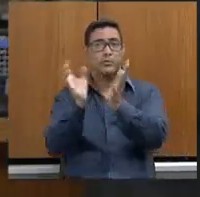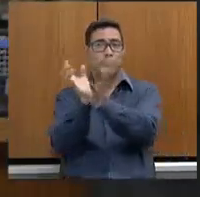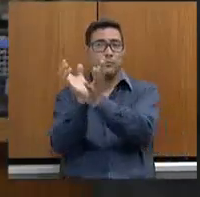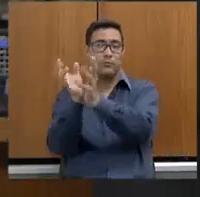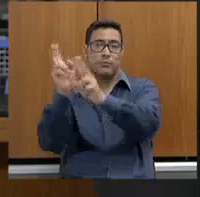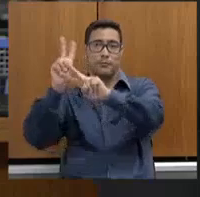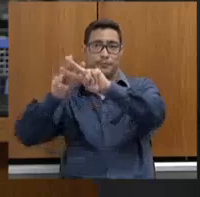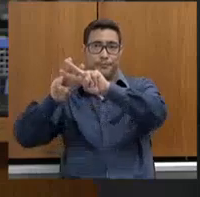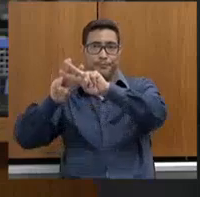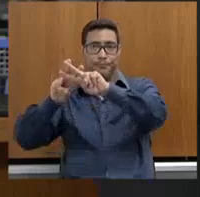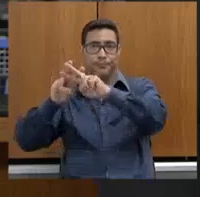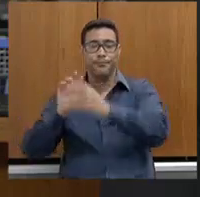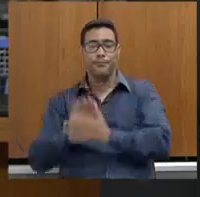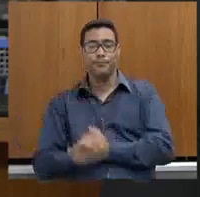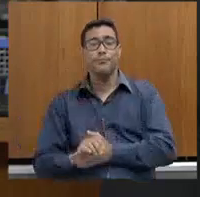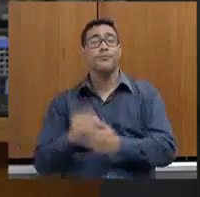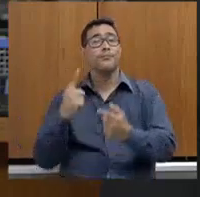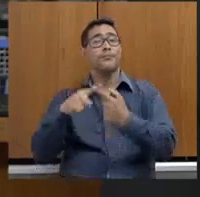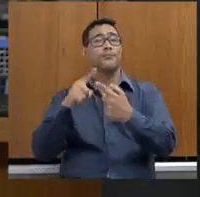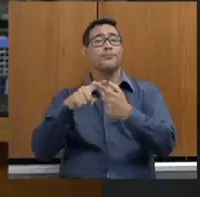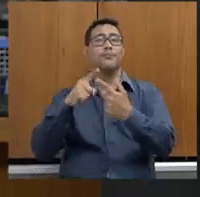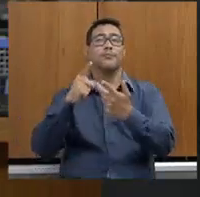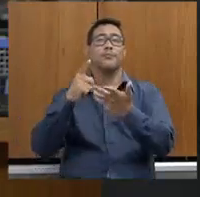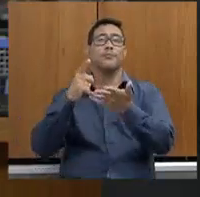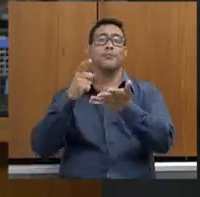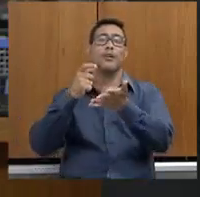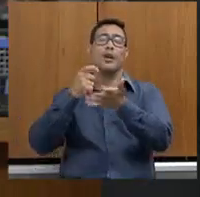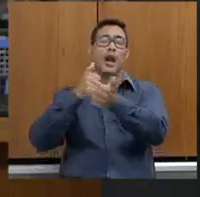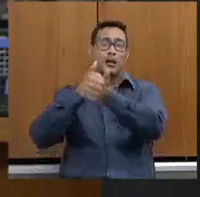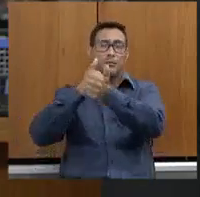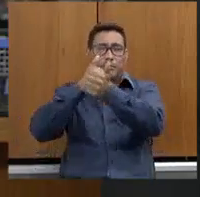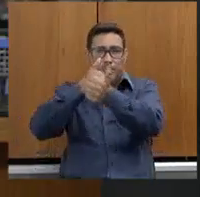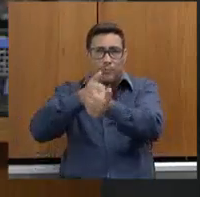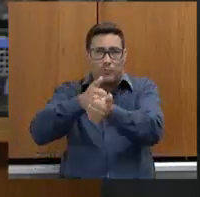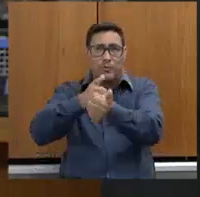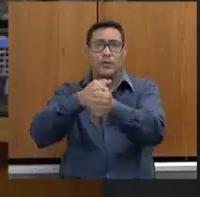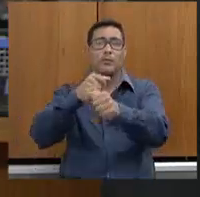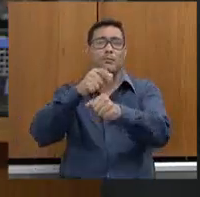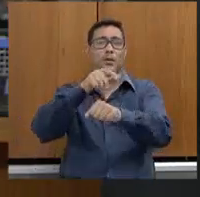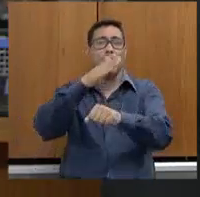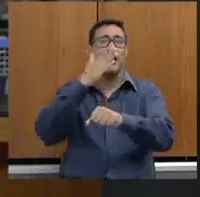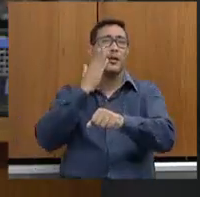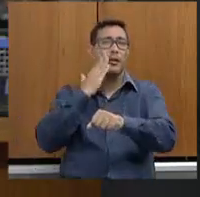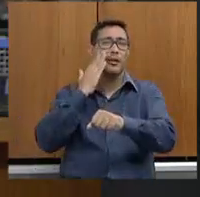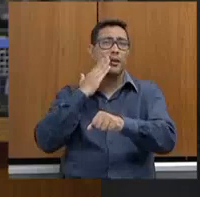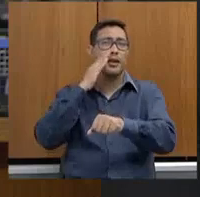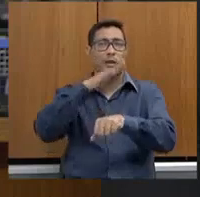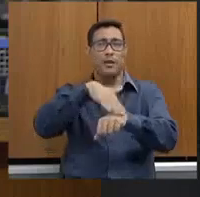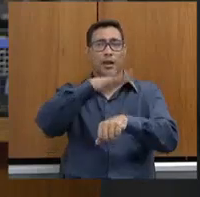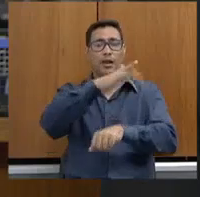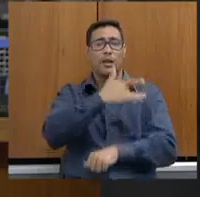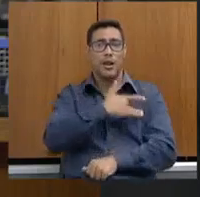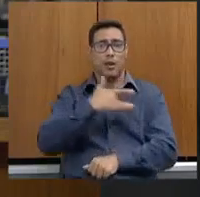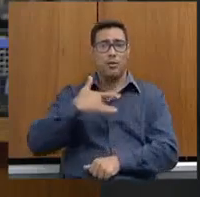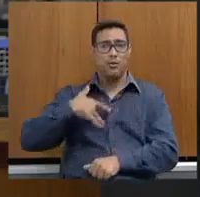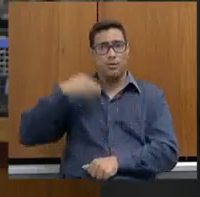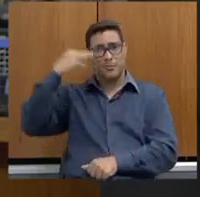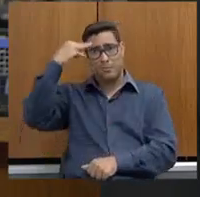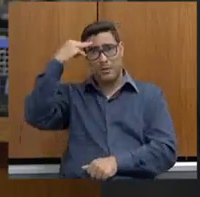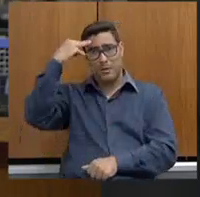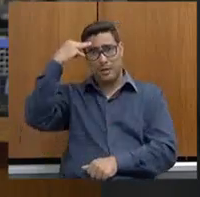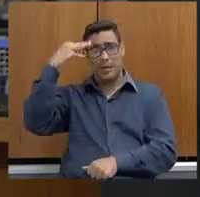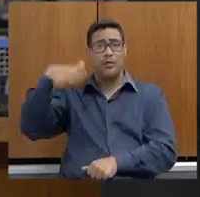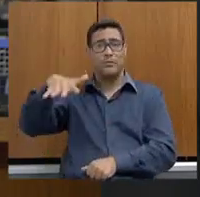Porque eu acompanho muito de perto e sei que a saúde mental dos servidores dessa área é um ponto